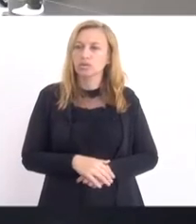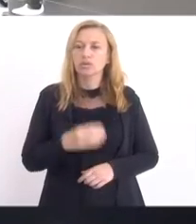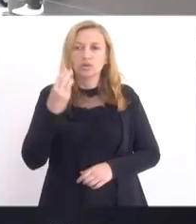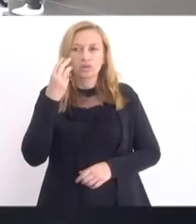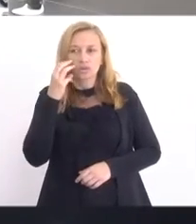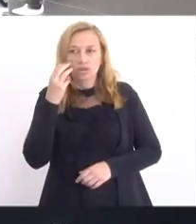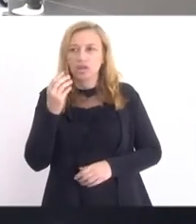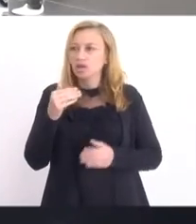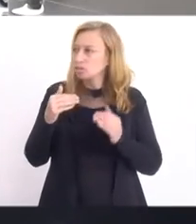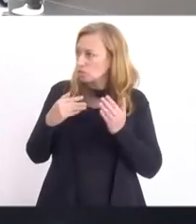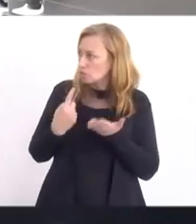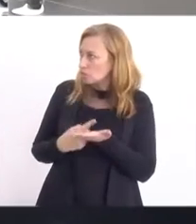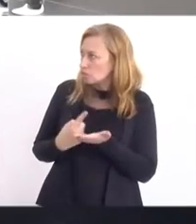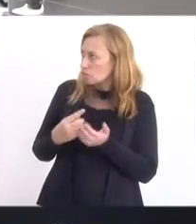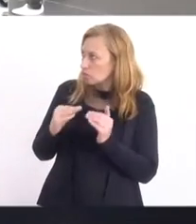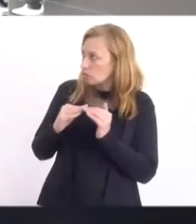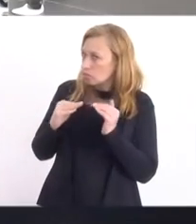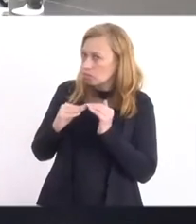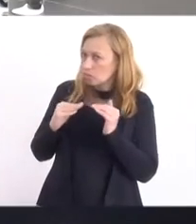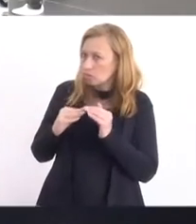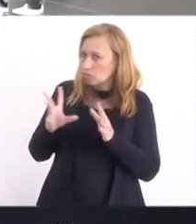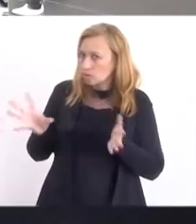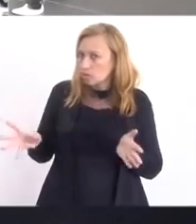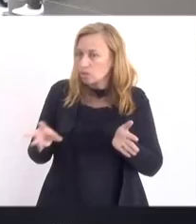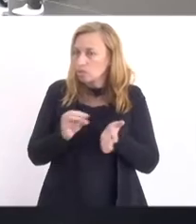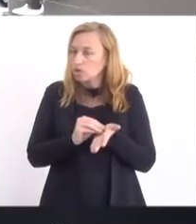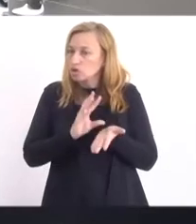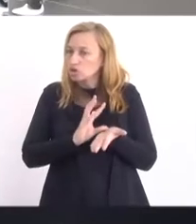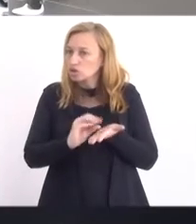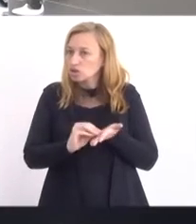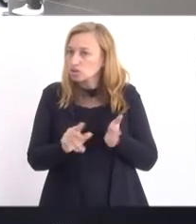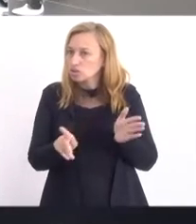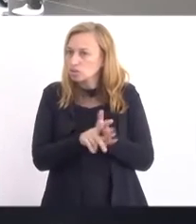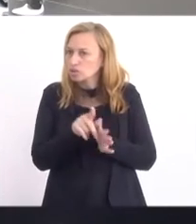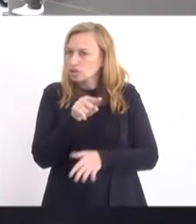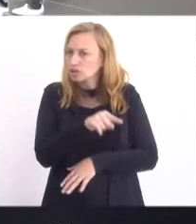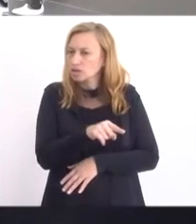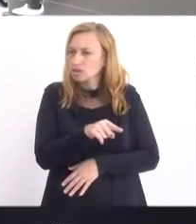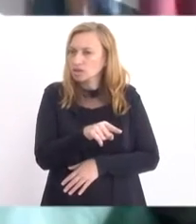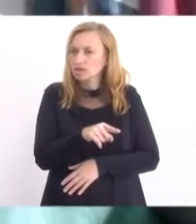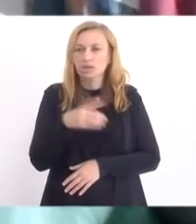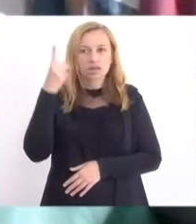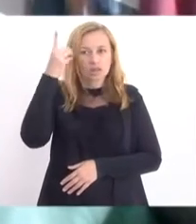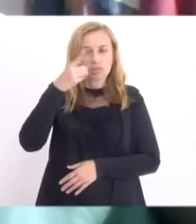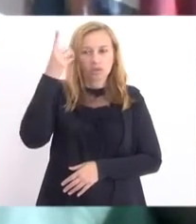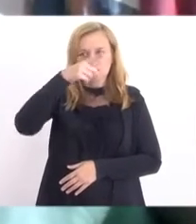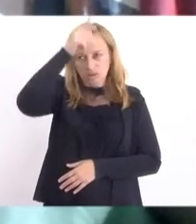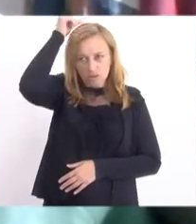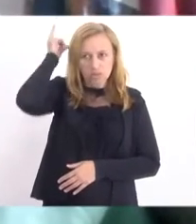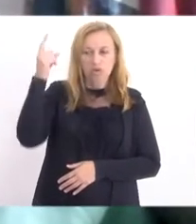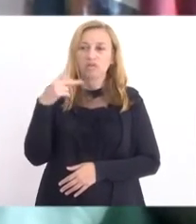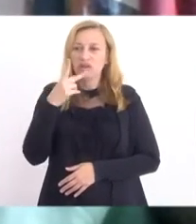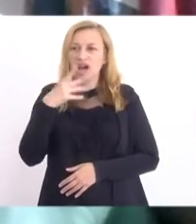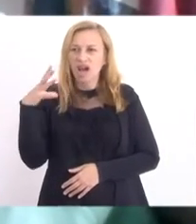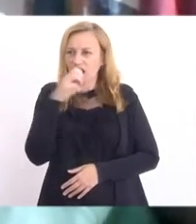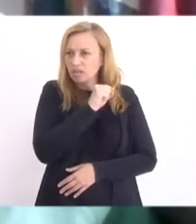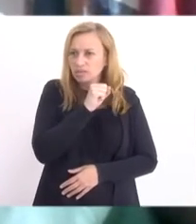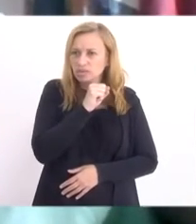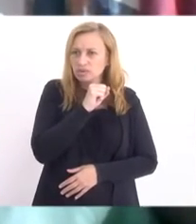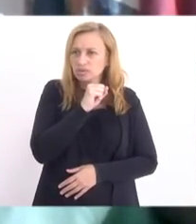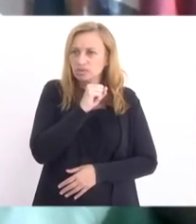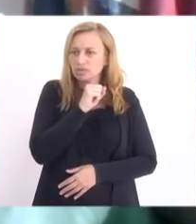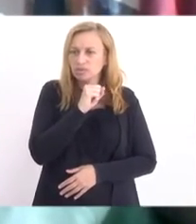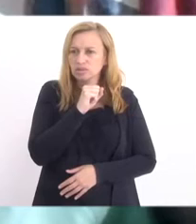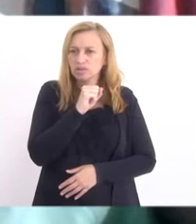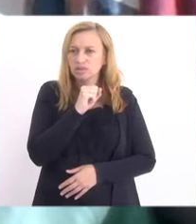Valdeque, concorda? Eu vou abrir uma exceção, colocar o projeto do Mink aqui. Ô, Luiz Paulo, deixa eu falar com o Luiz Paulo rapidinho. Eu não...